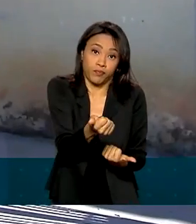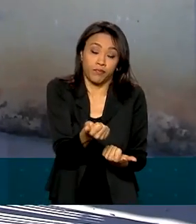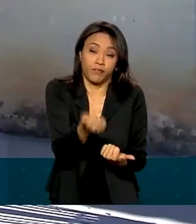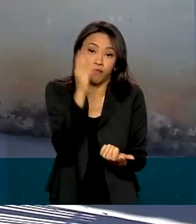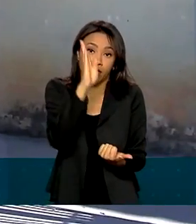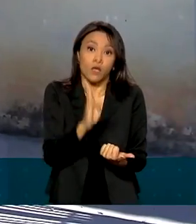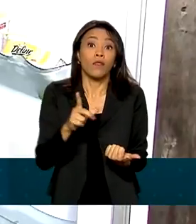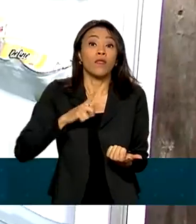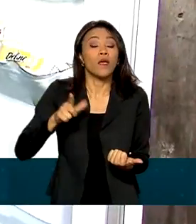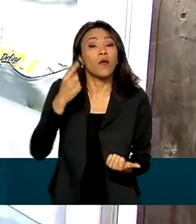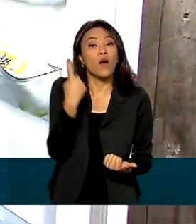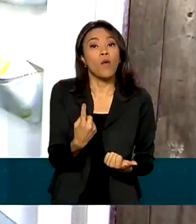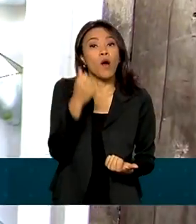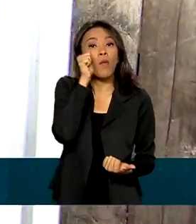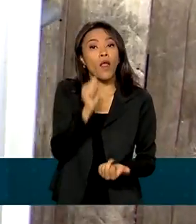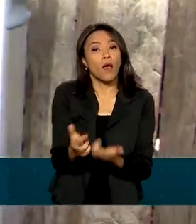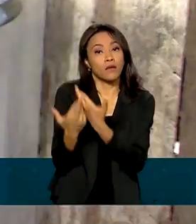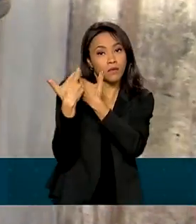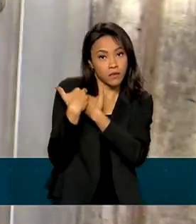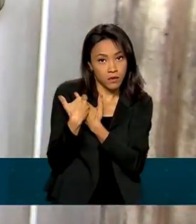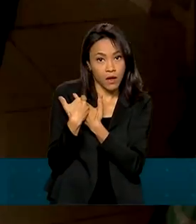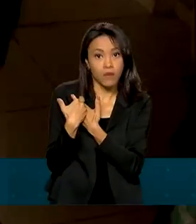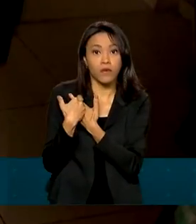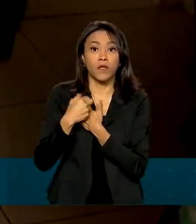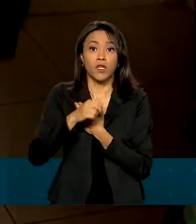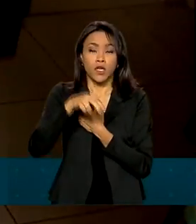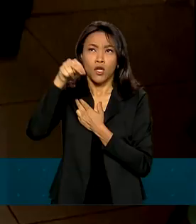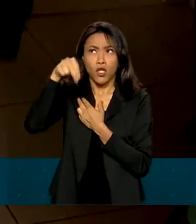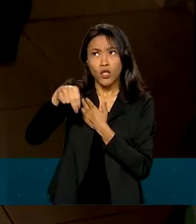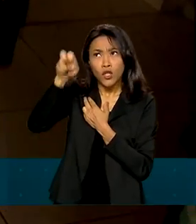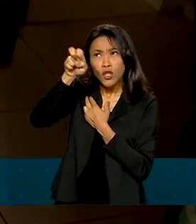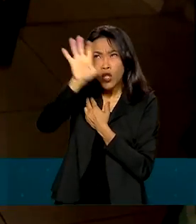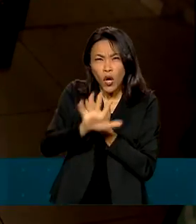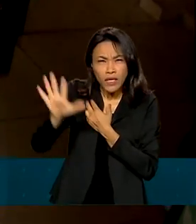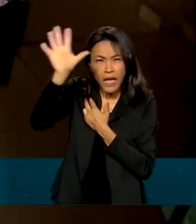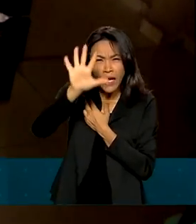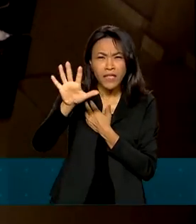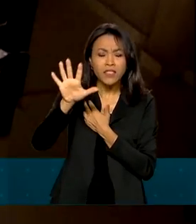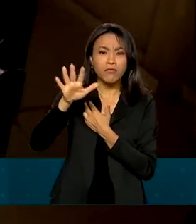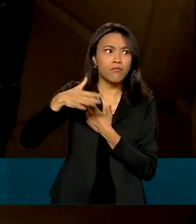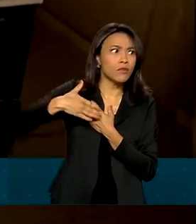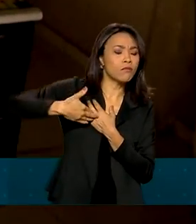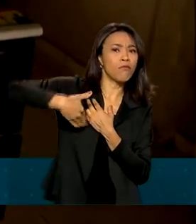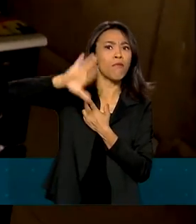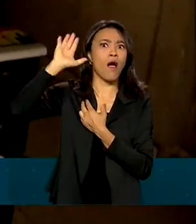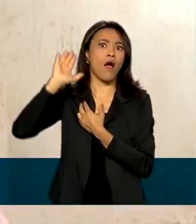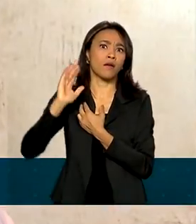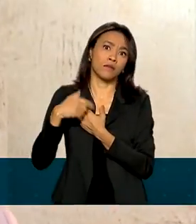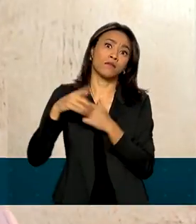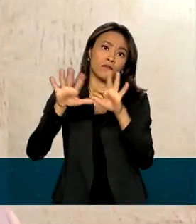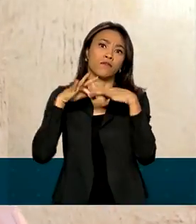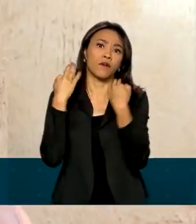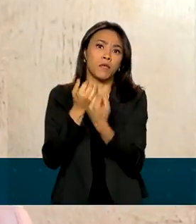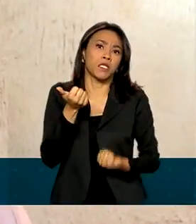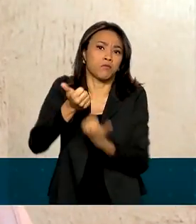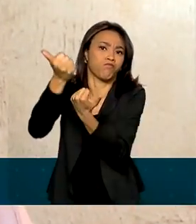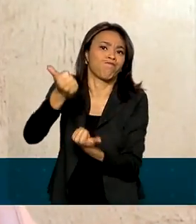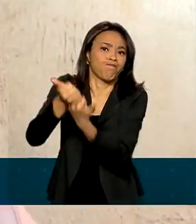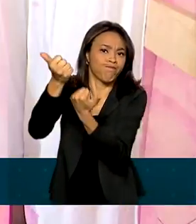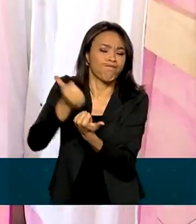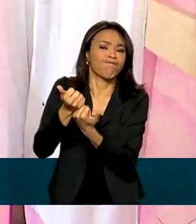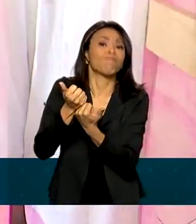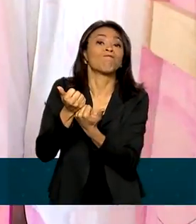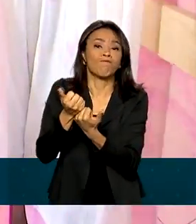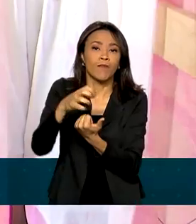como responsável. Na divisão por regiões, o Nordeste concentra o maior número de famílias atendidas. O número chega a